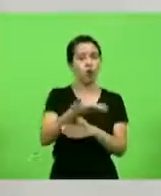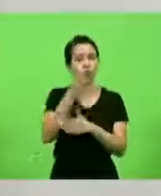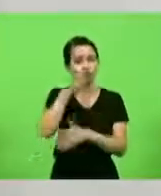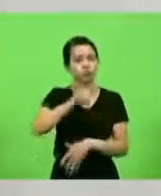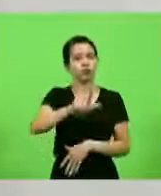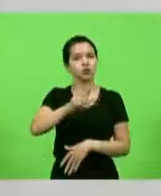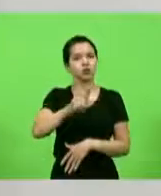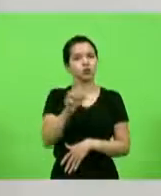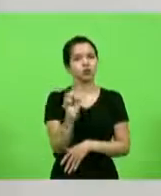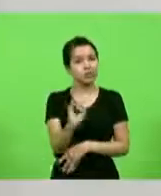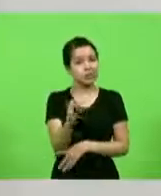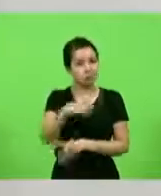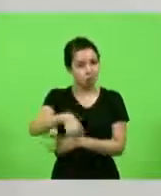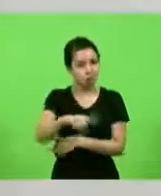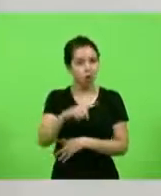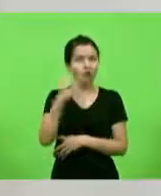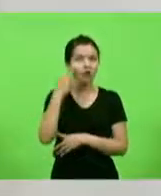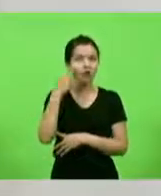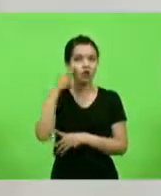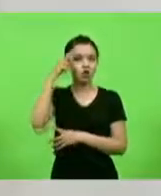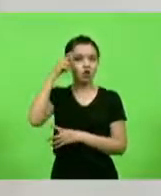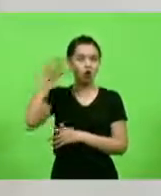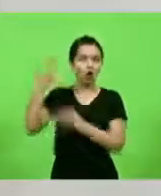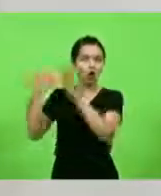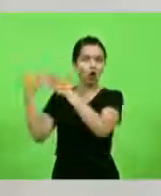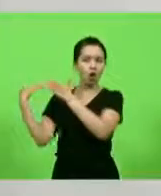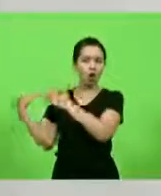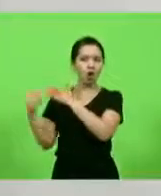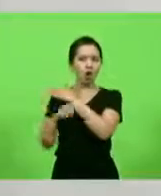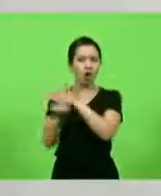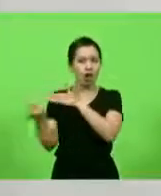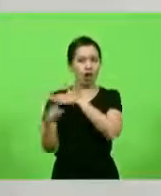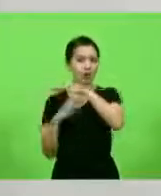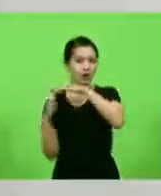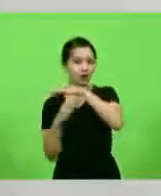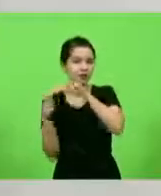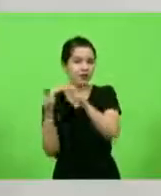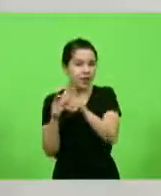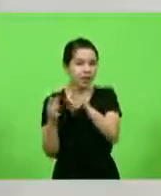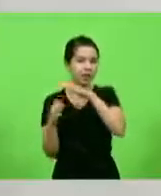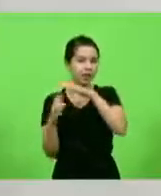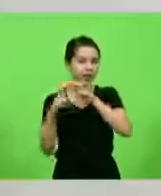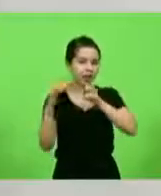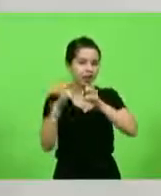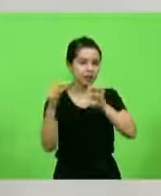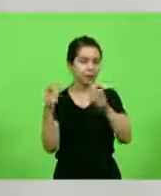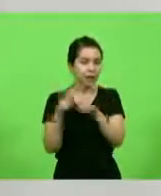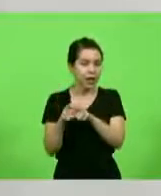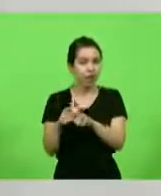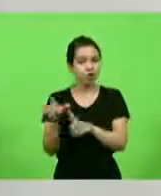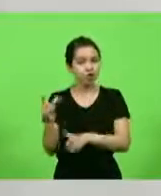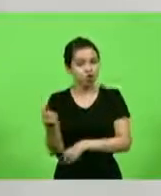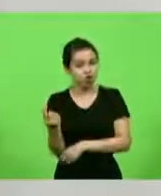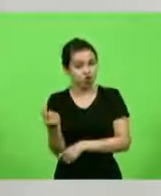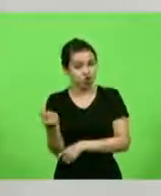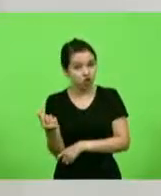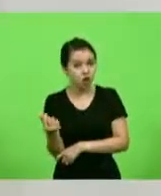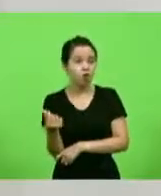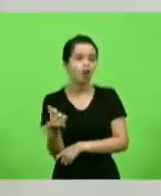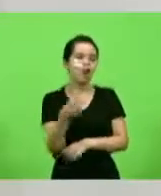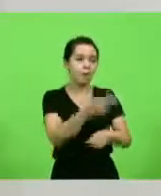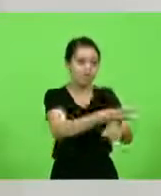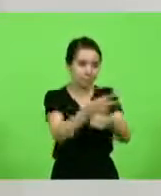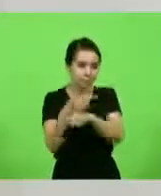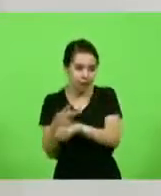microempreendedores e dos empresários de pequeno porte, eles pegam o dinheiro e devolvem, eles devolvem,